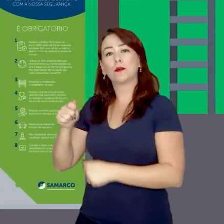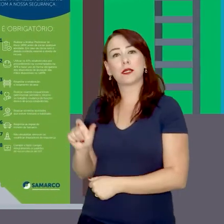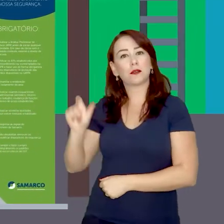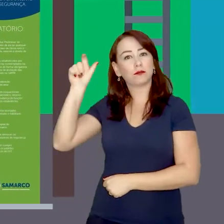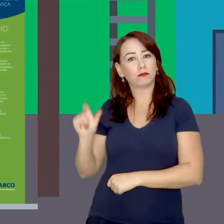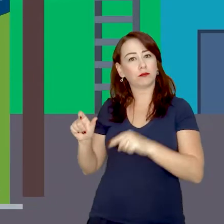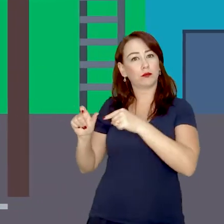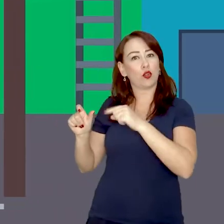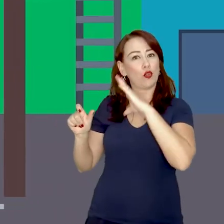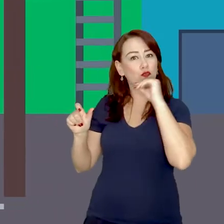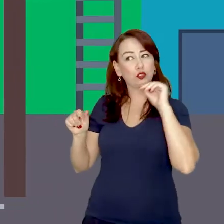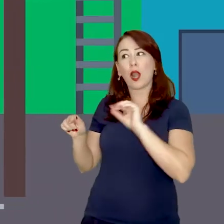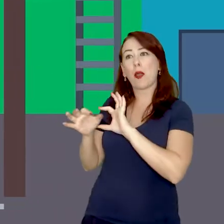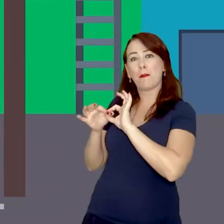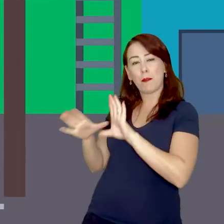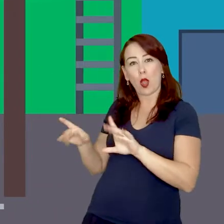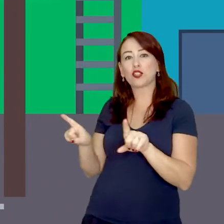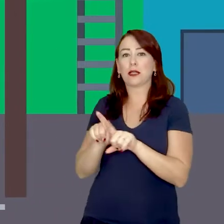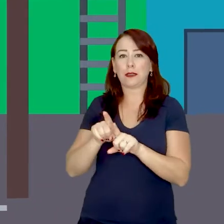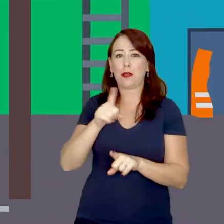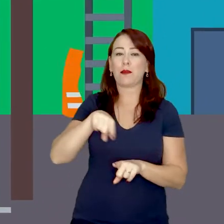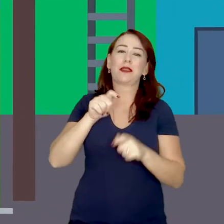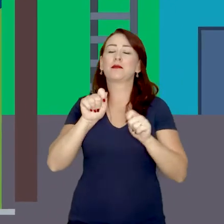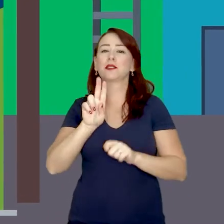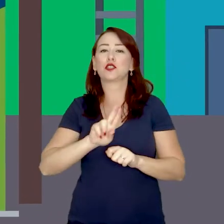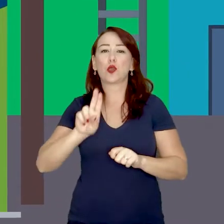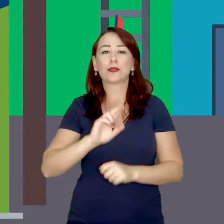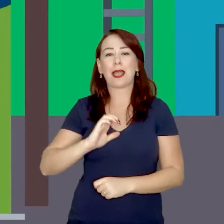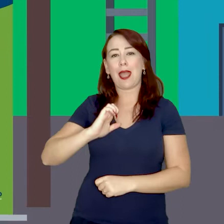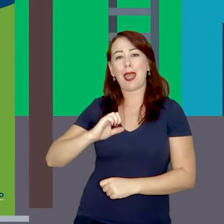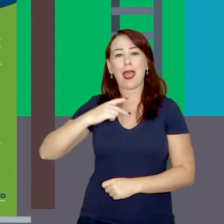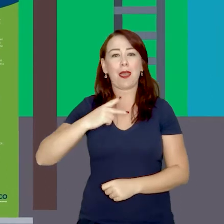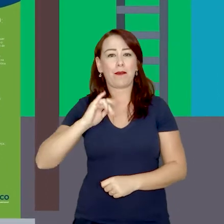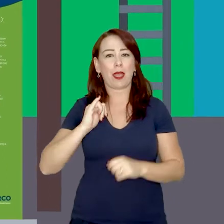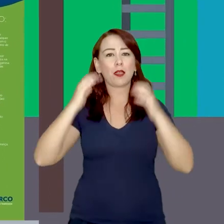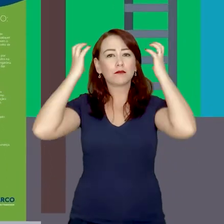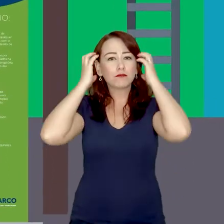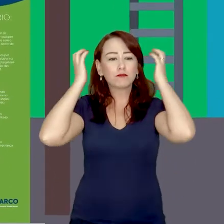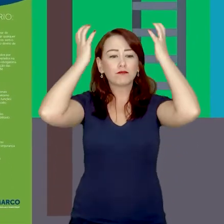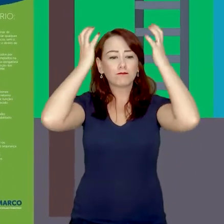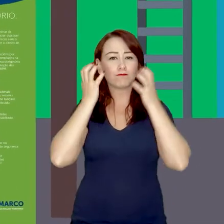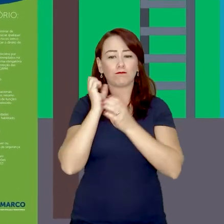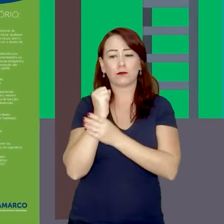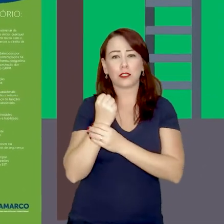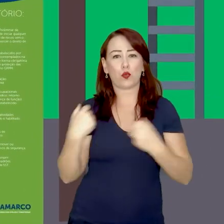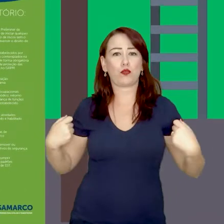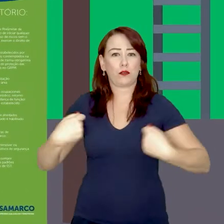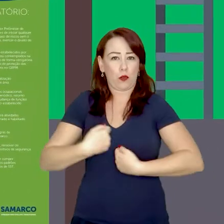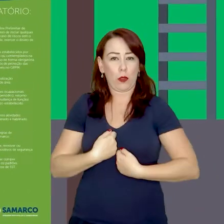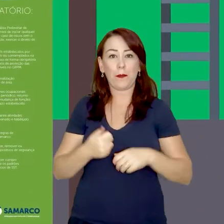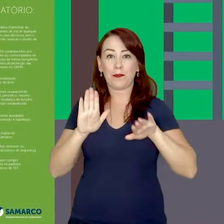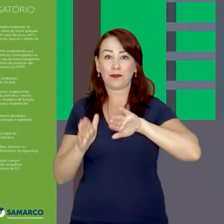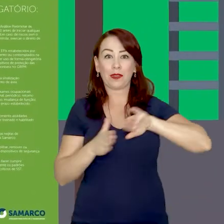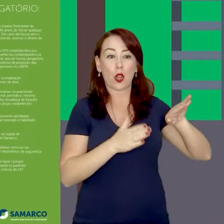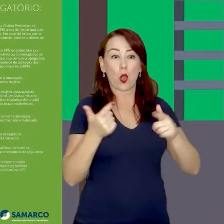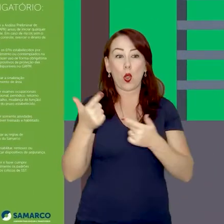empregado autorizado e com a utilização dos equipamentos de proteção individual, os EPIs. Em alguns locais,